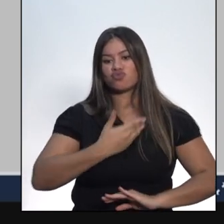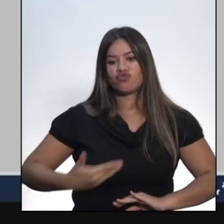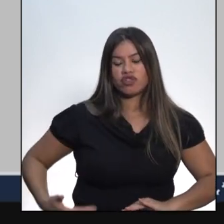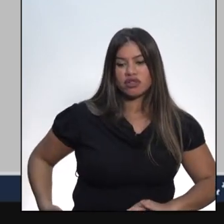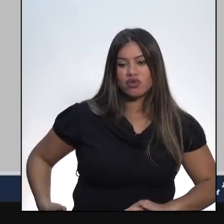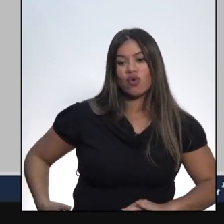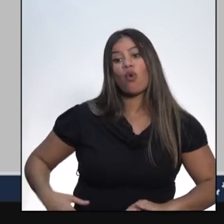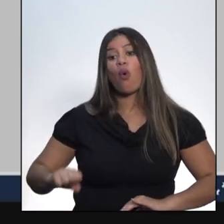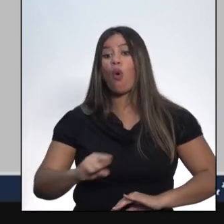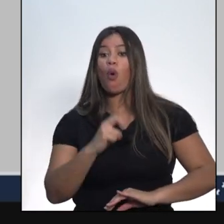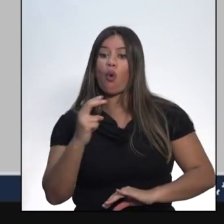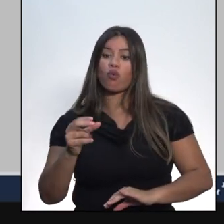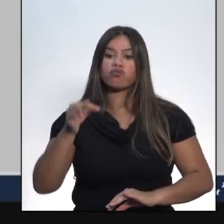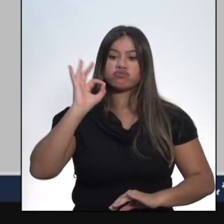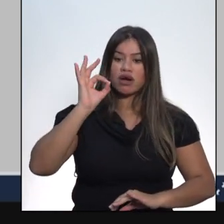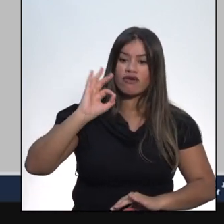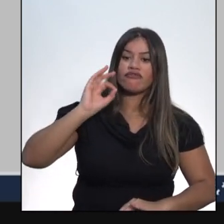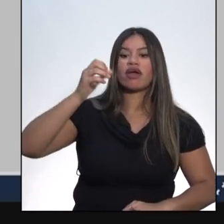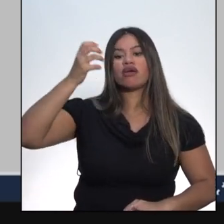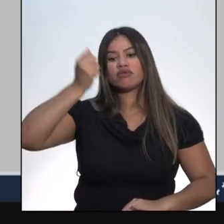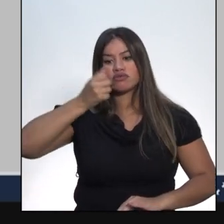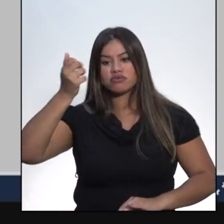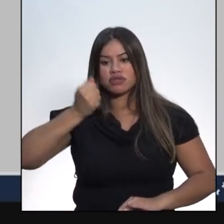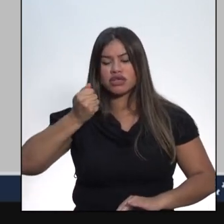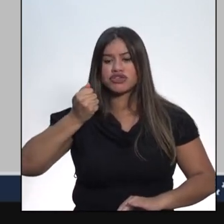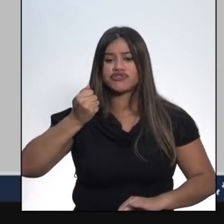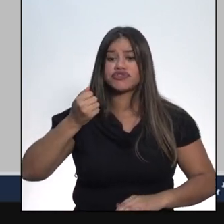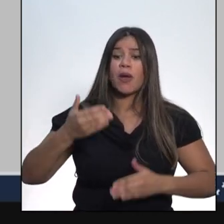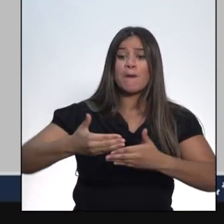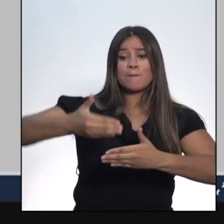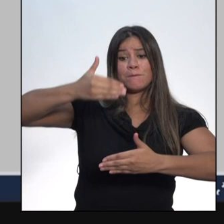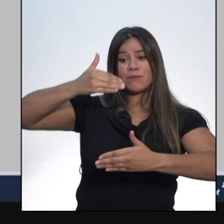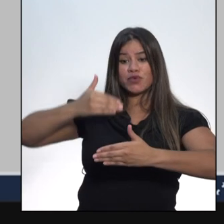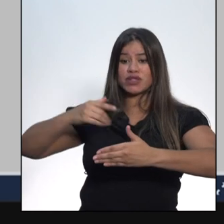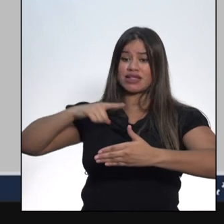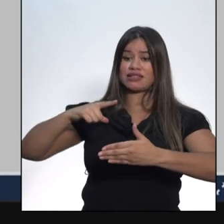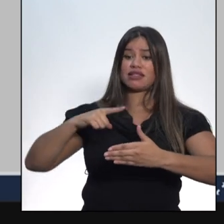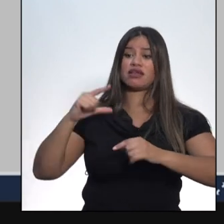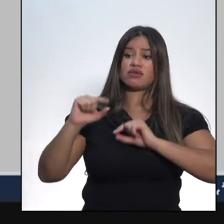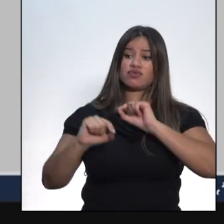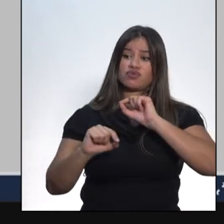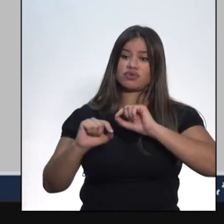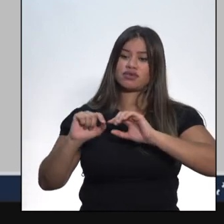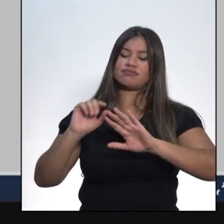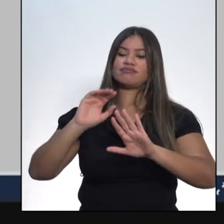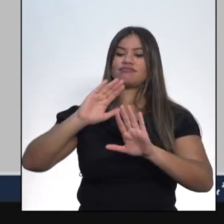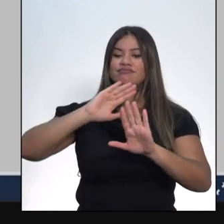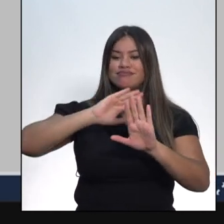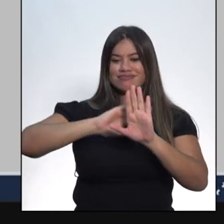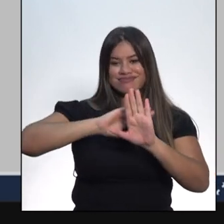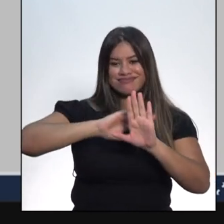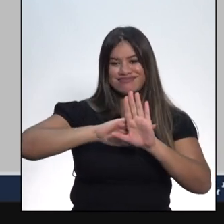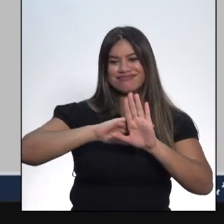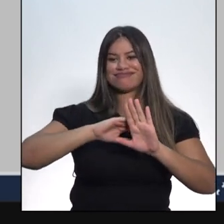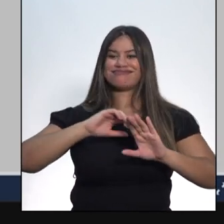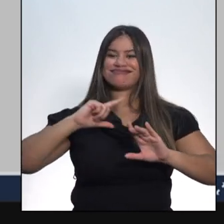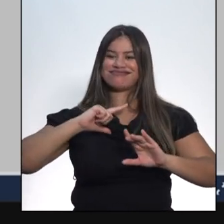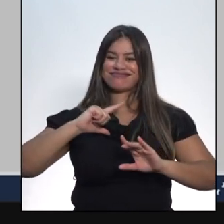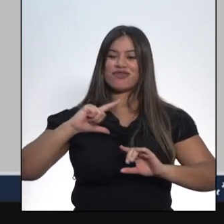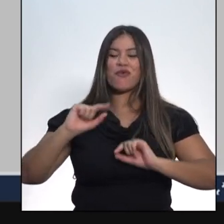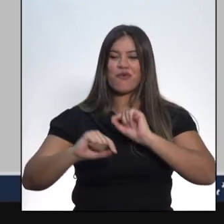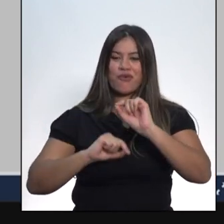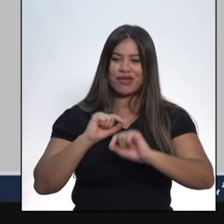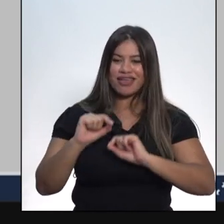Leite. Por trás de todas essas expressões, está um conceito muito importante para a compreensão desta aula.